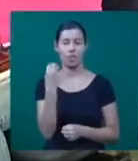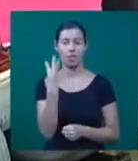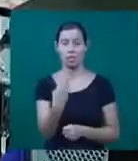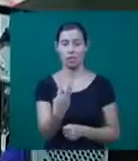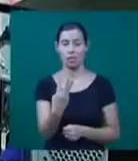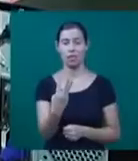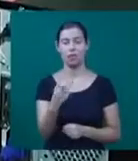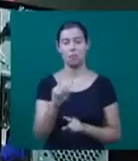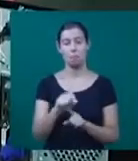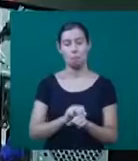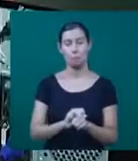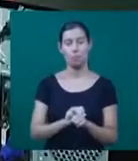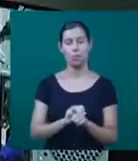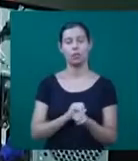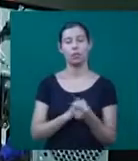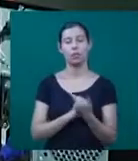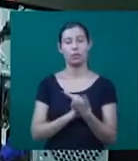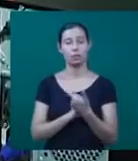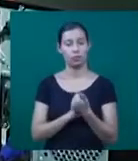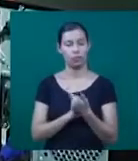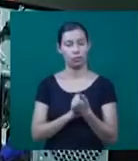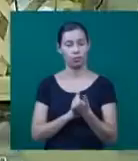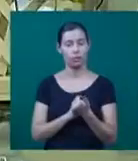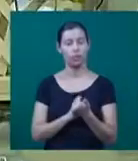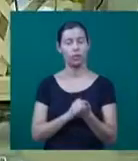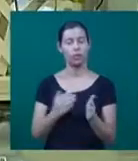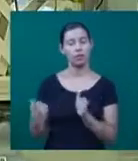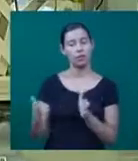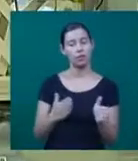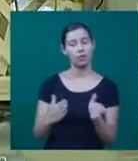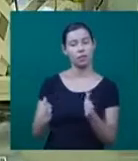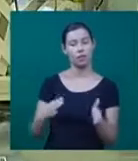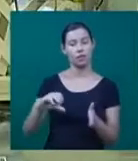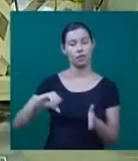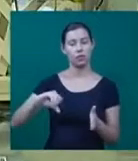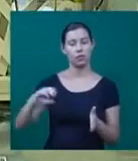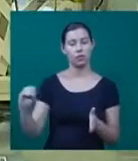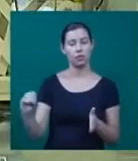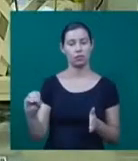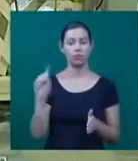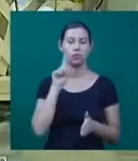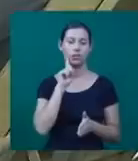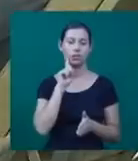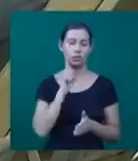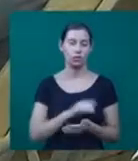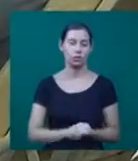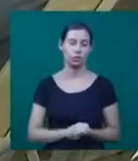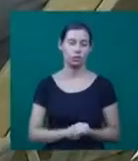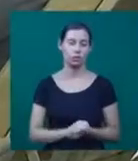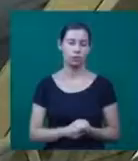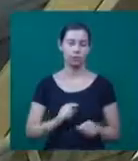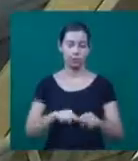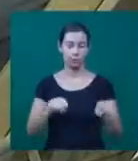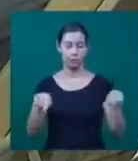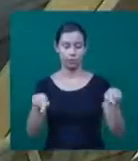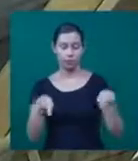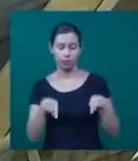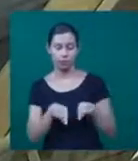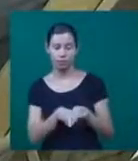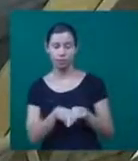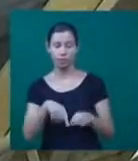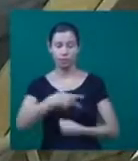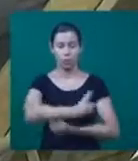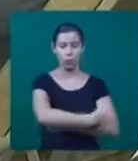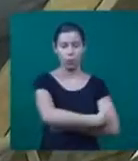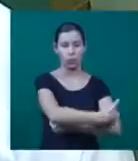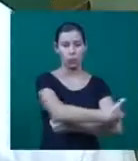meses, com intervalo mínimo de 90 dias. Na sala de coleta, a doação é rápida. Dura em média de cinco a dez